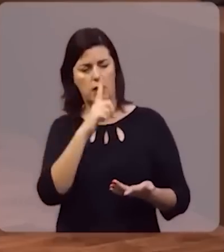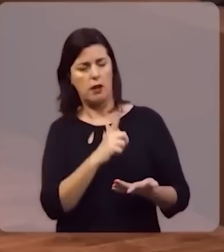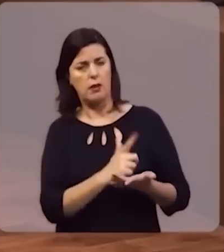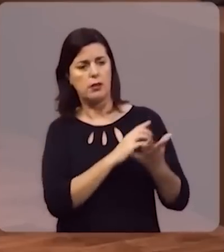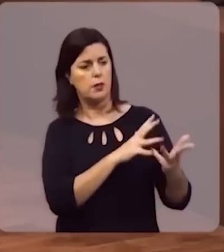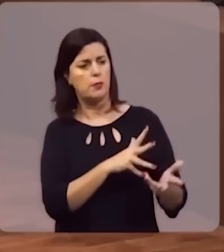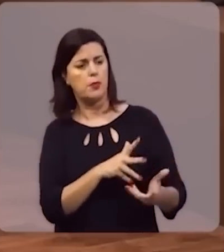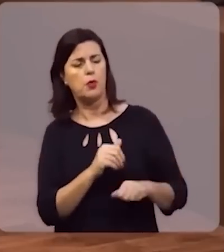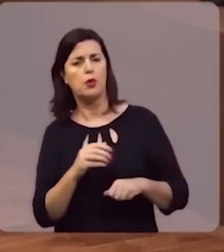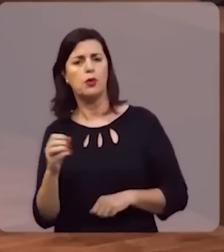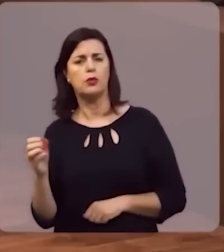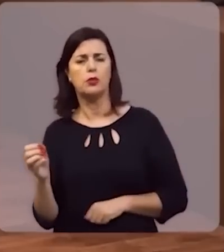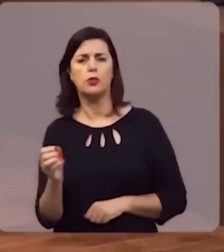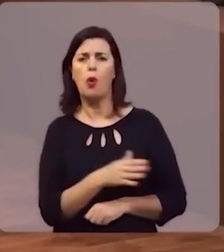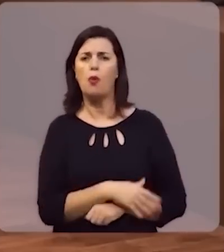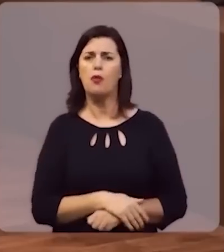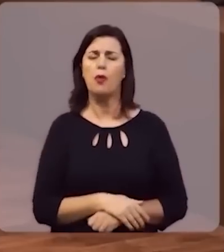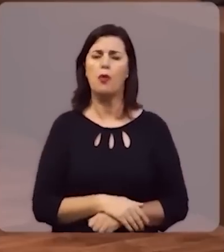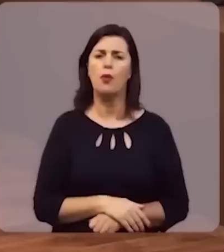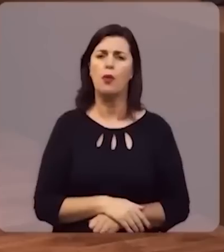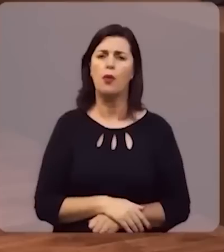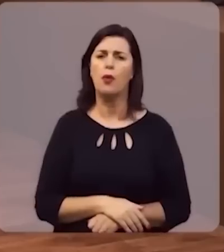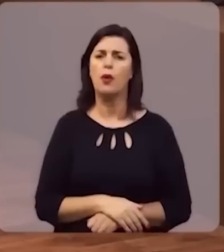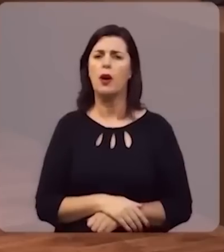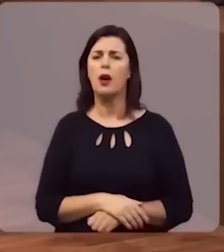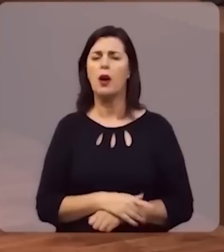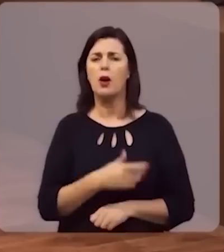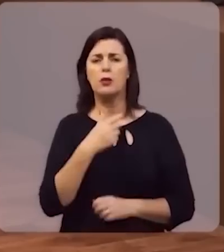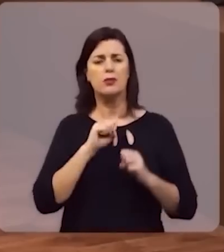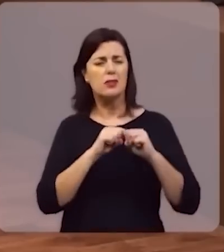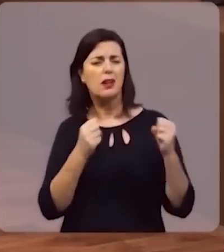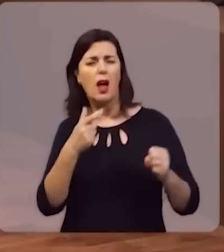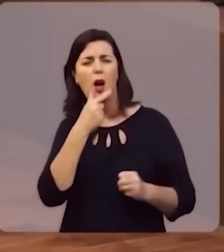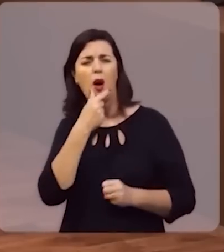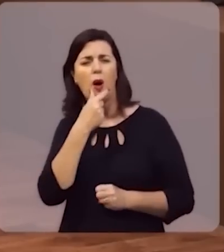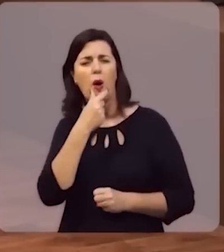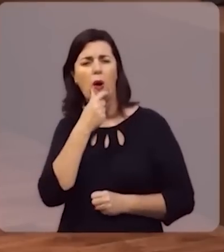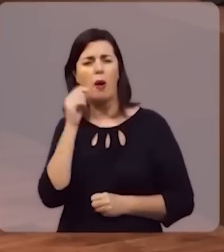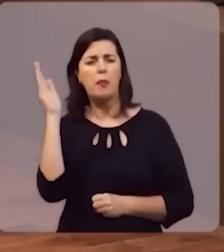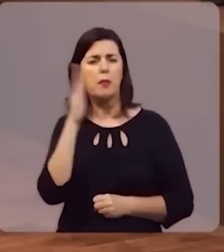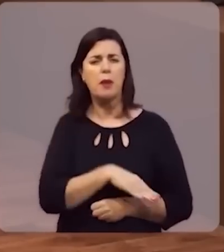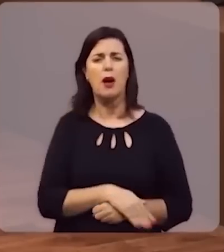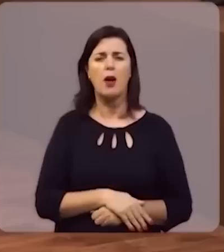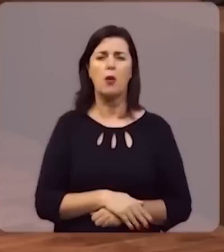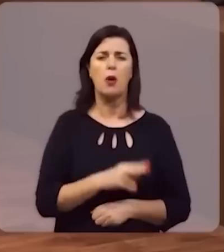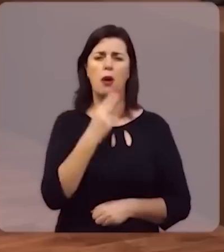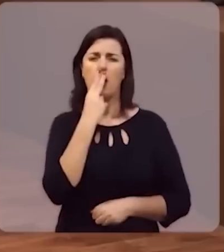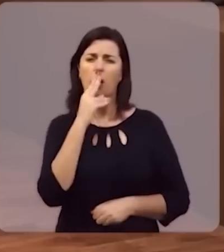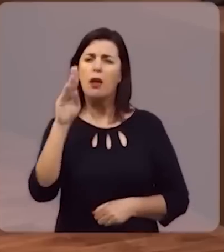mais recentes. Napoleão Bonaparte, os grandes carrascos, Hitler, Mussolini,